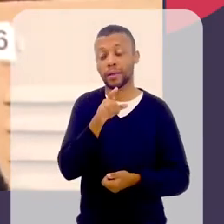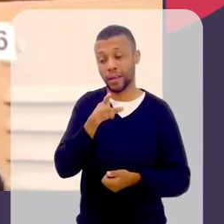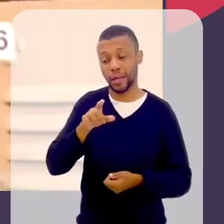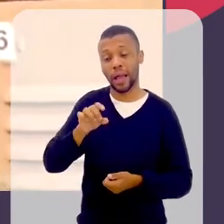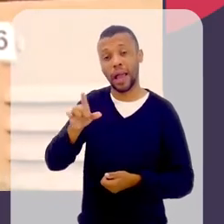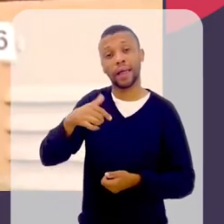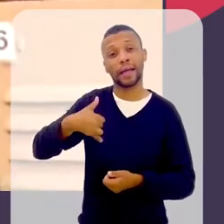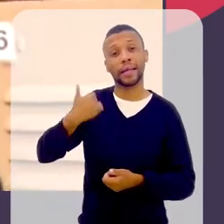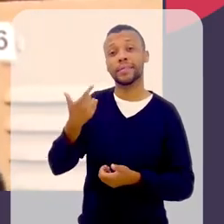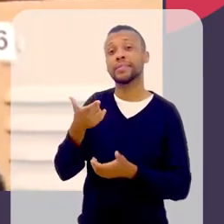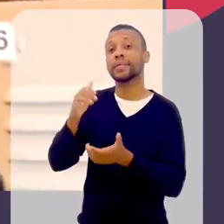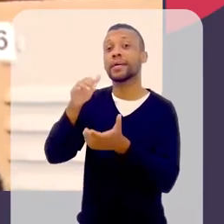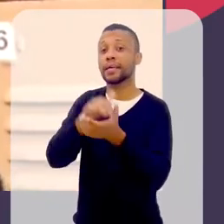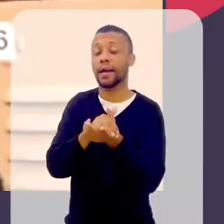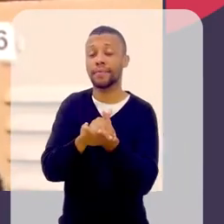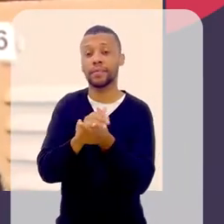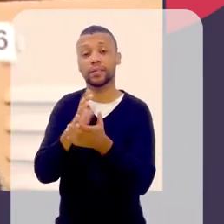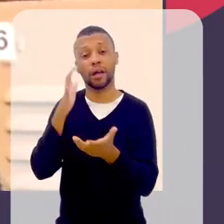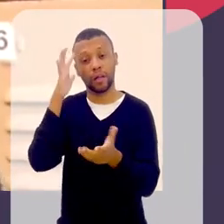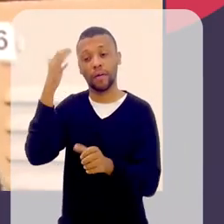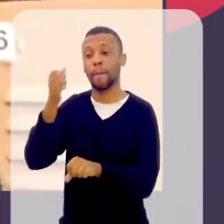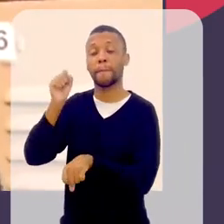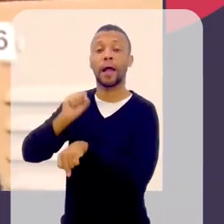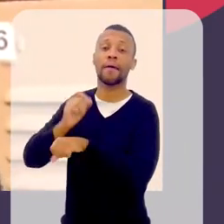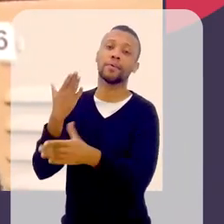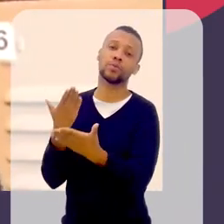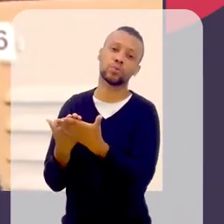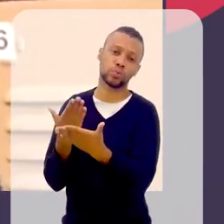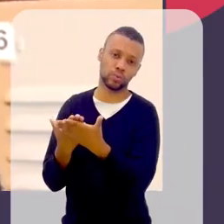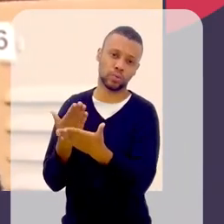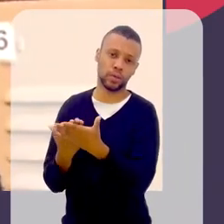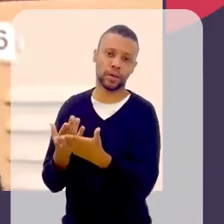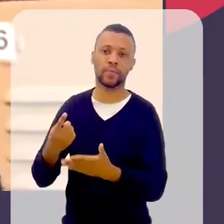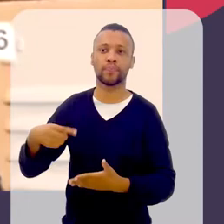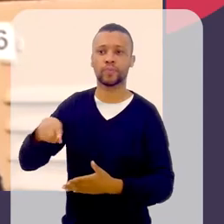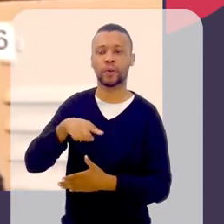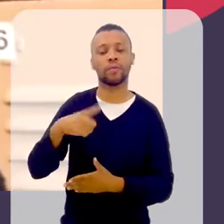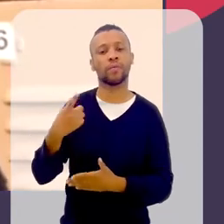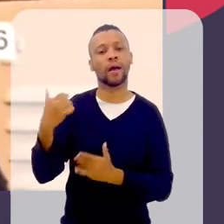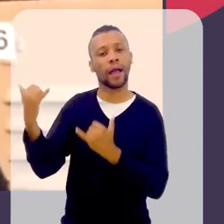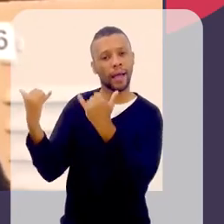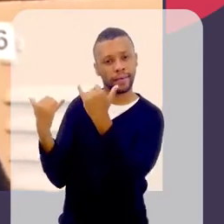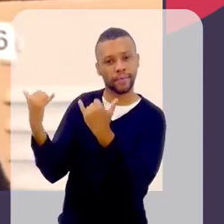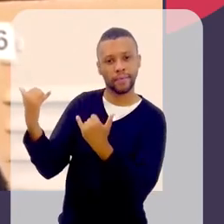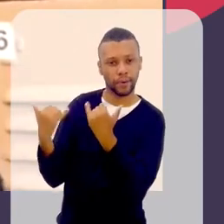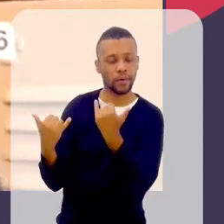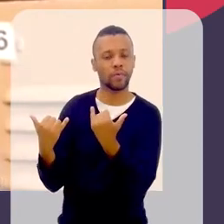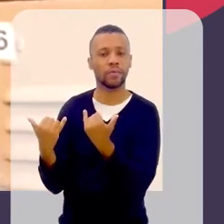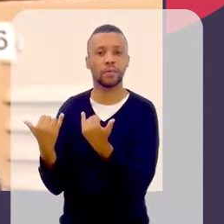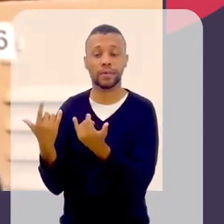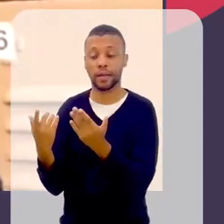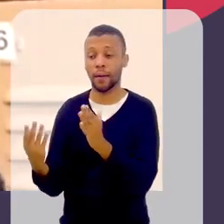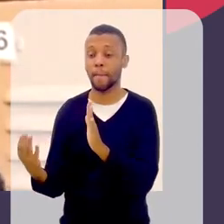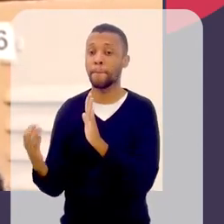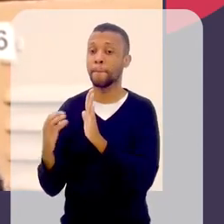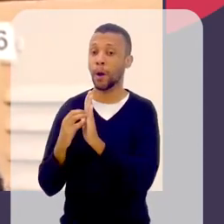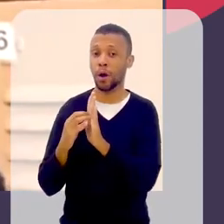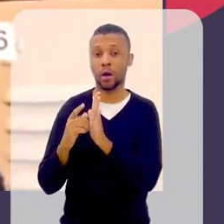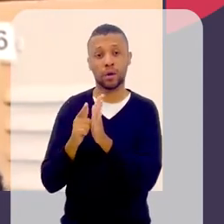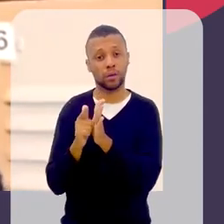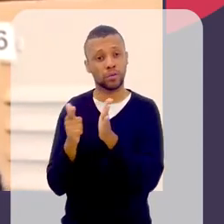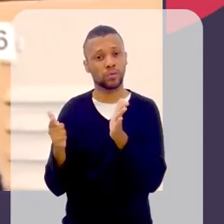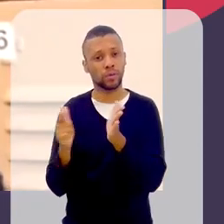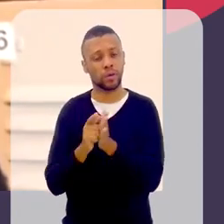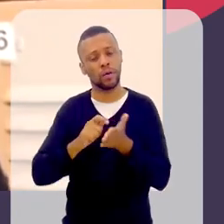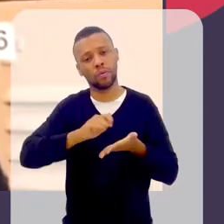de casar, Então, elas paravam de estudar. E aí, com esse dado que a Nívia pôs no jornal, a